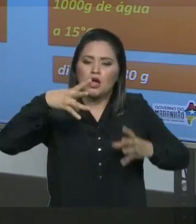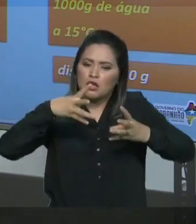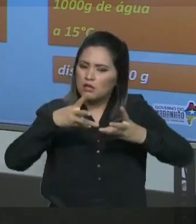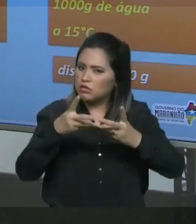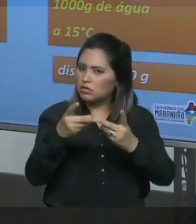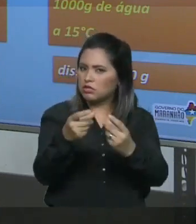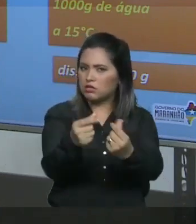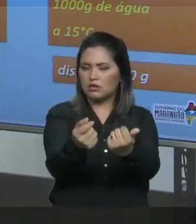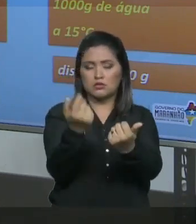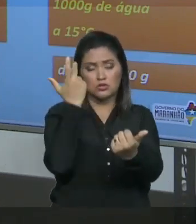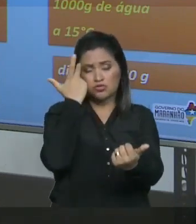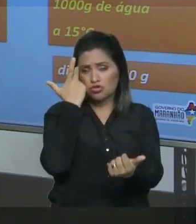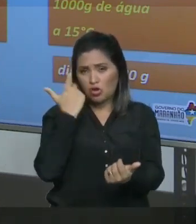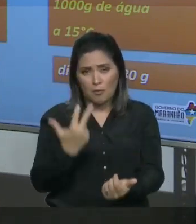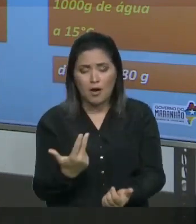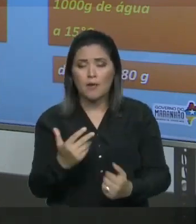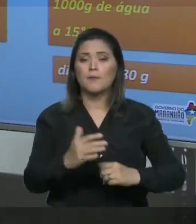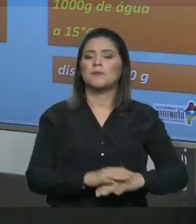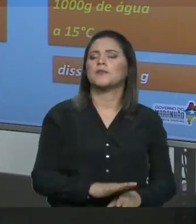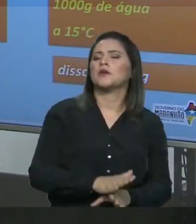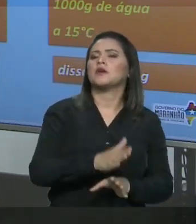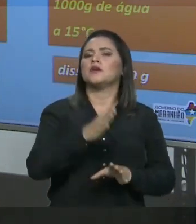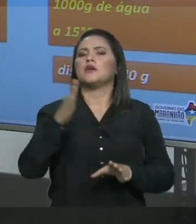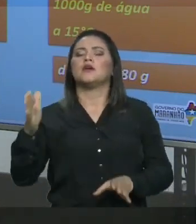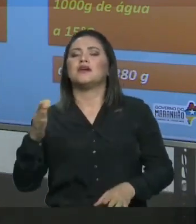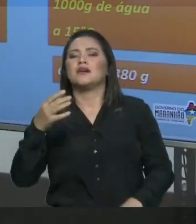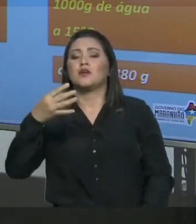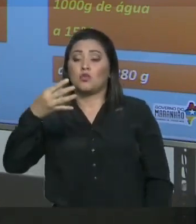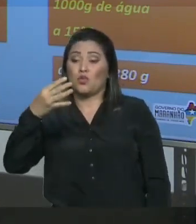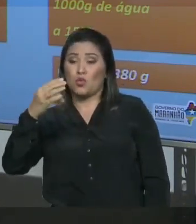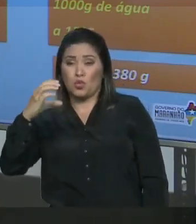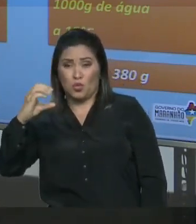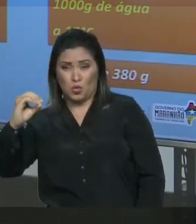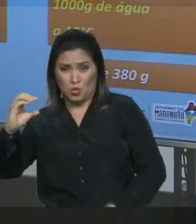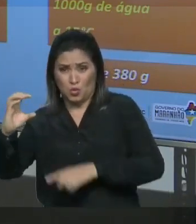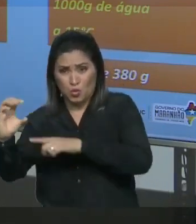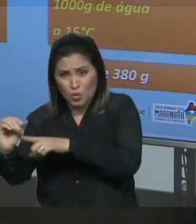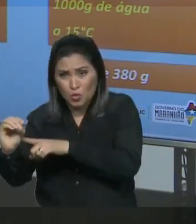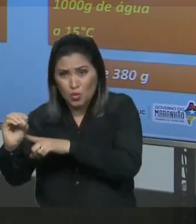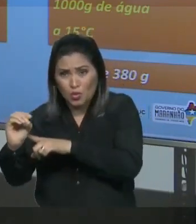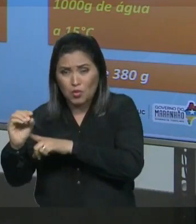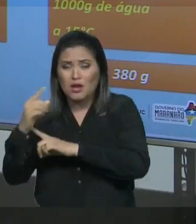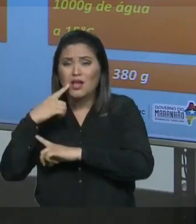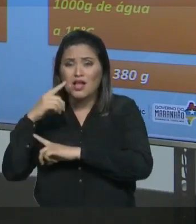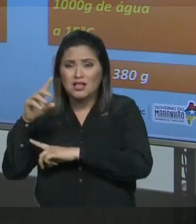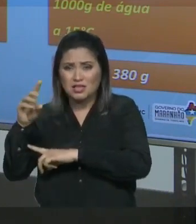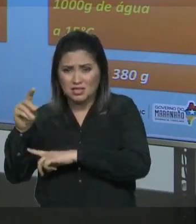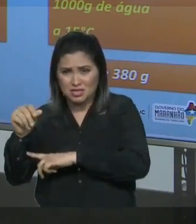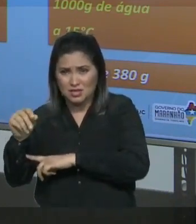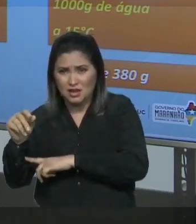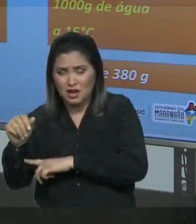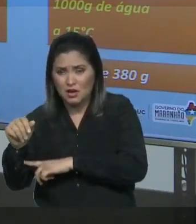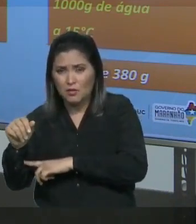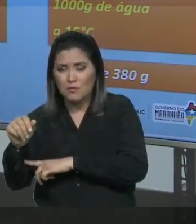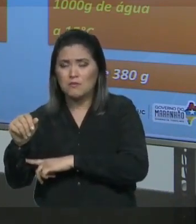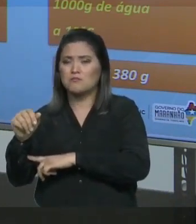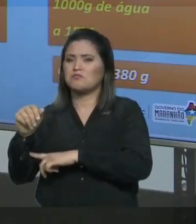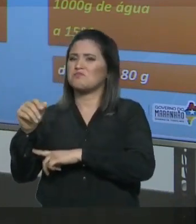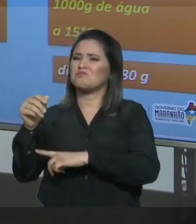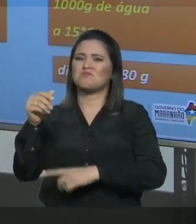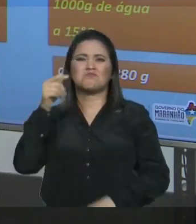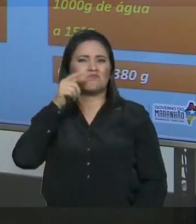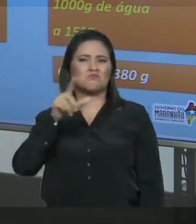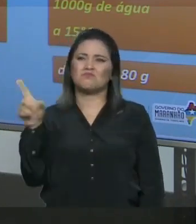para uma quantidade de 400 gramas de sal de cozinha Com 1000 gramas de água e na mesma temperatura eu já não consigo mais dissolver os 400